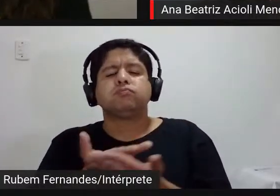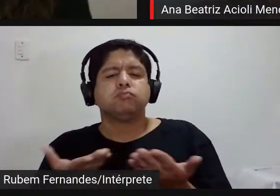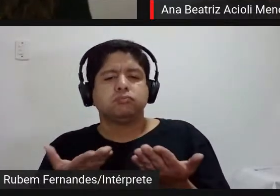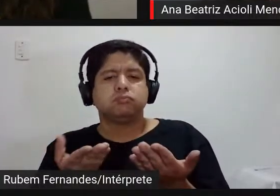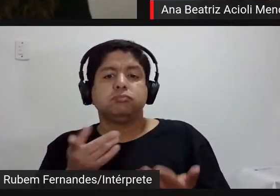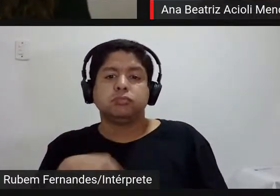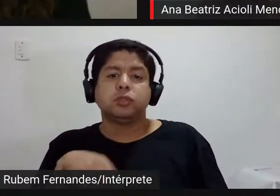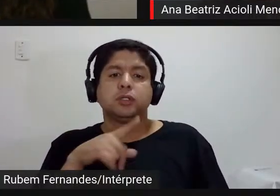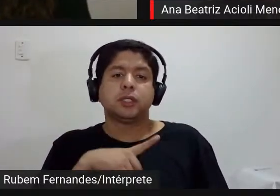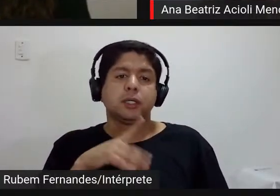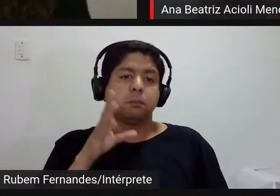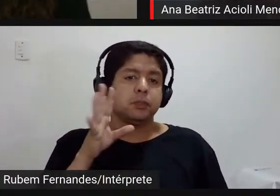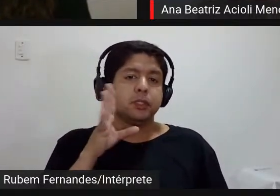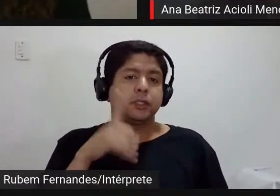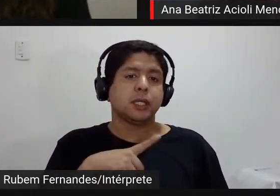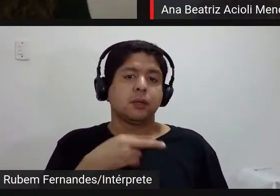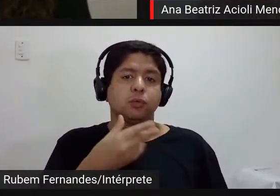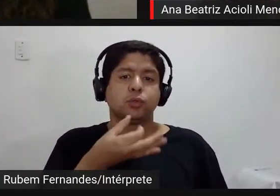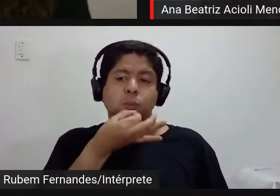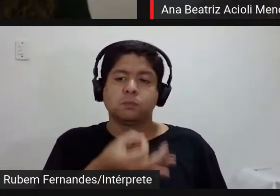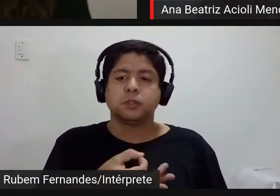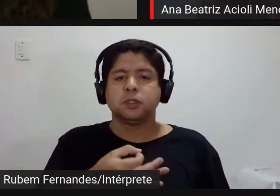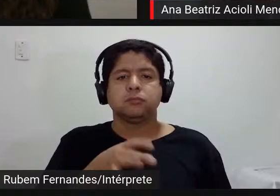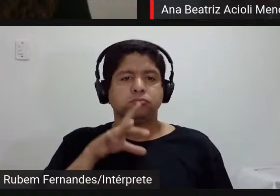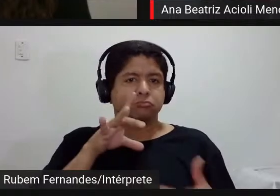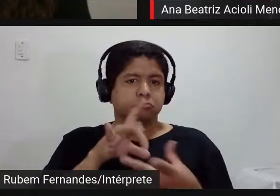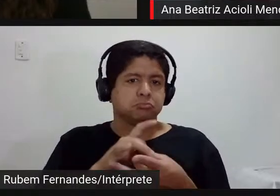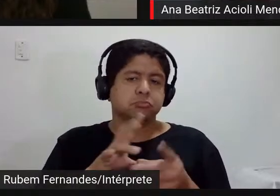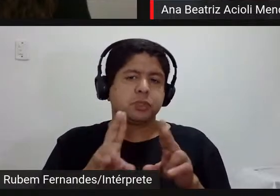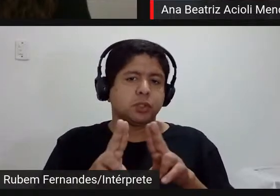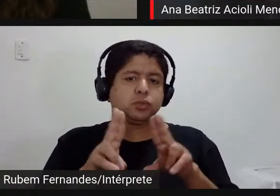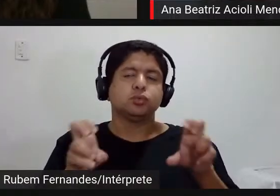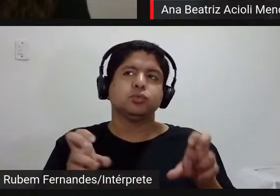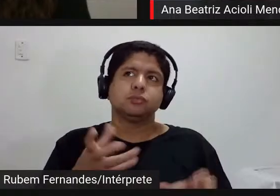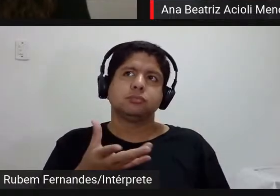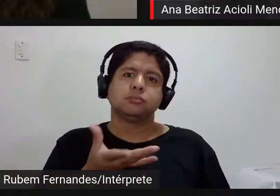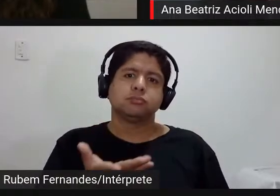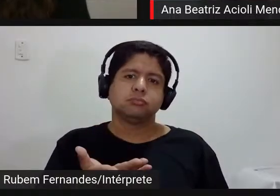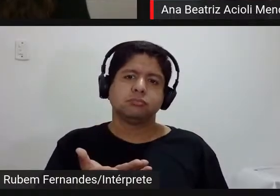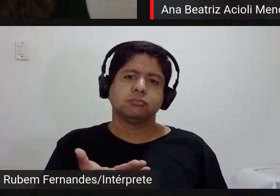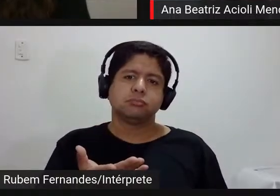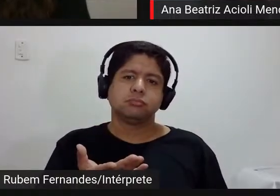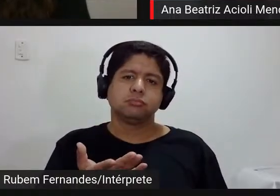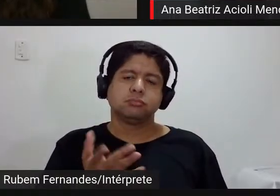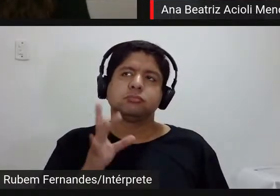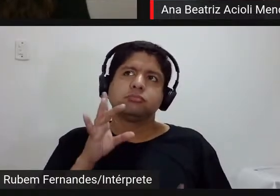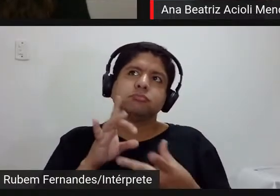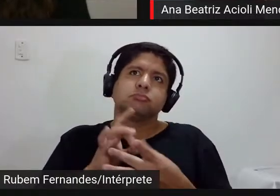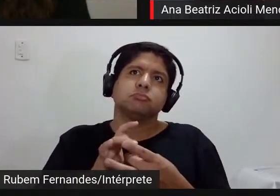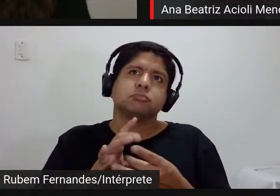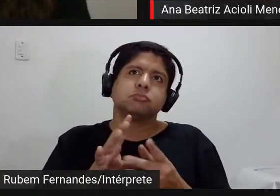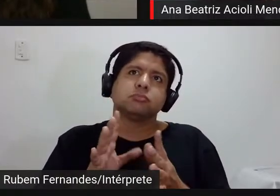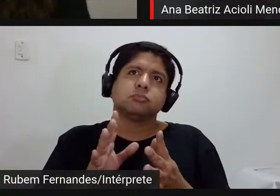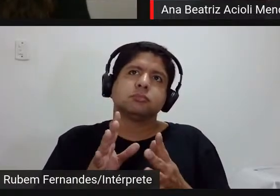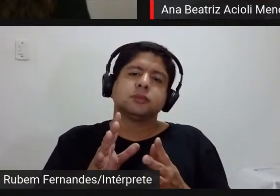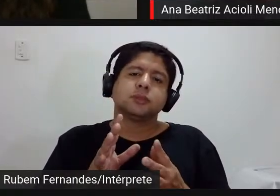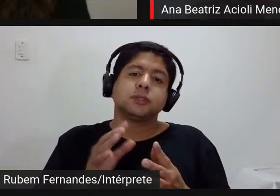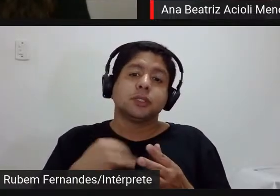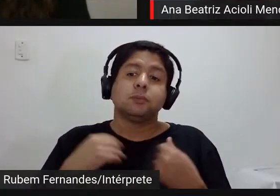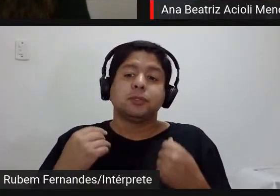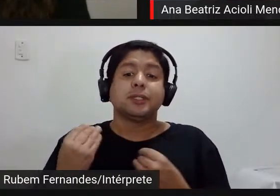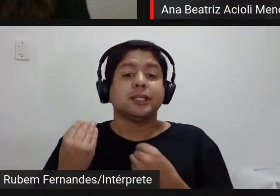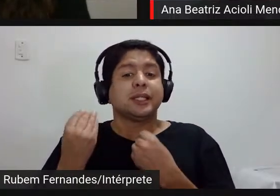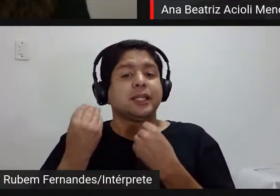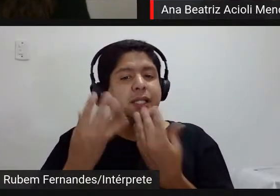tem muitas observações em relação a a questão de de dar uma história de